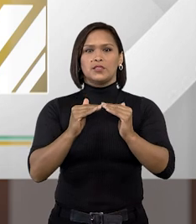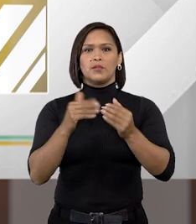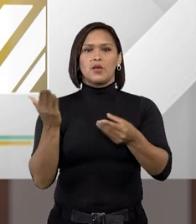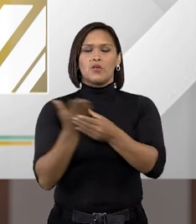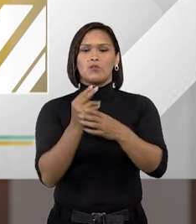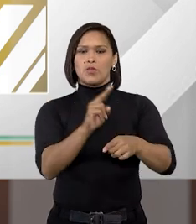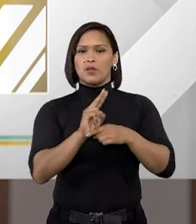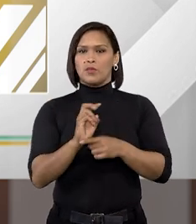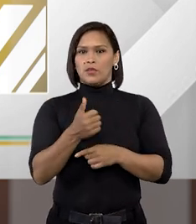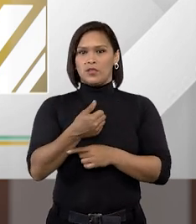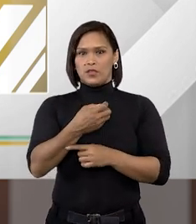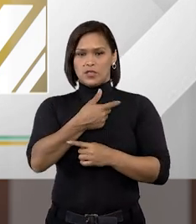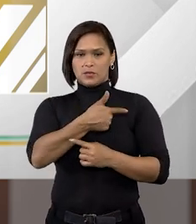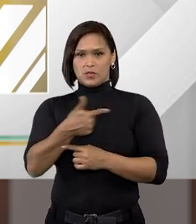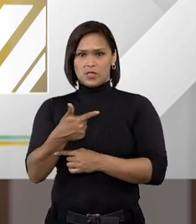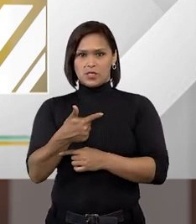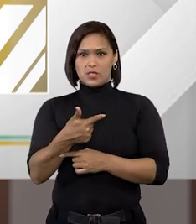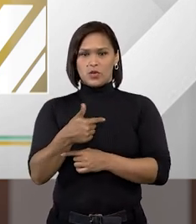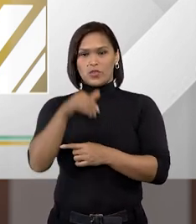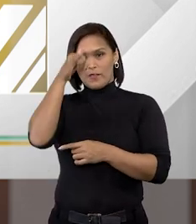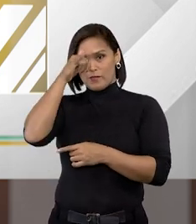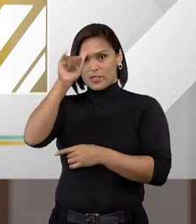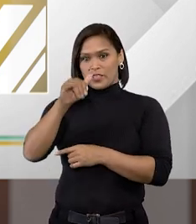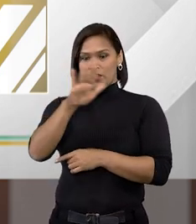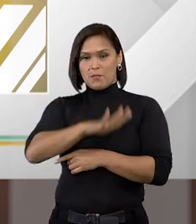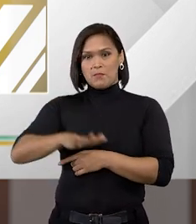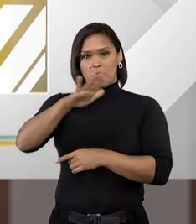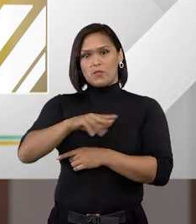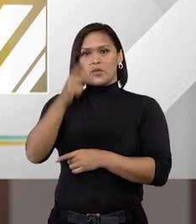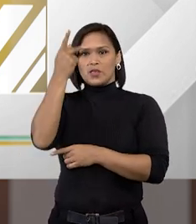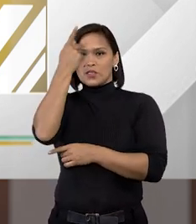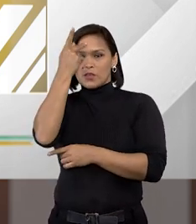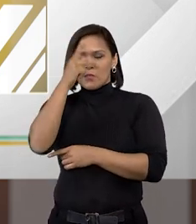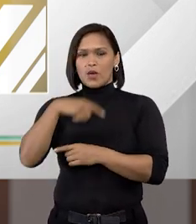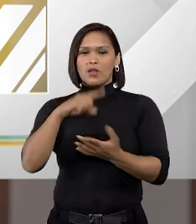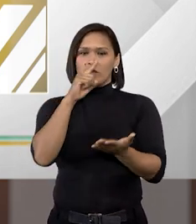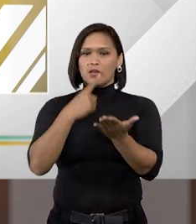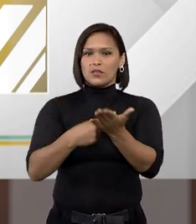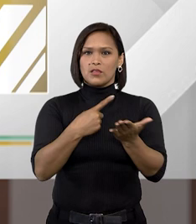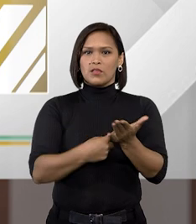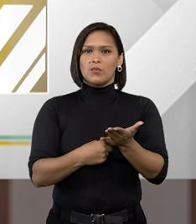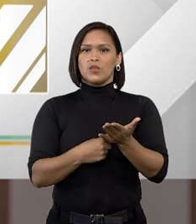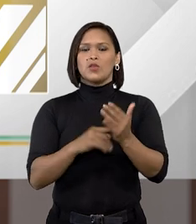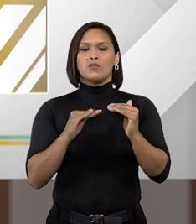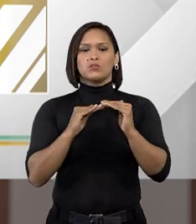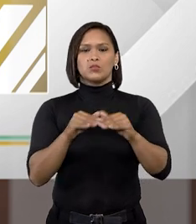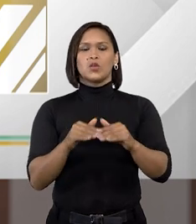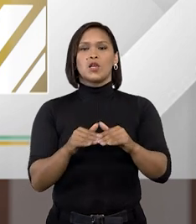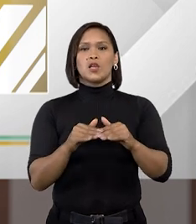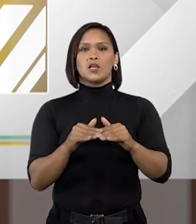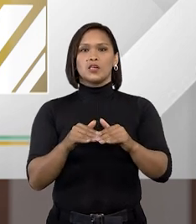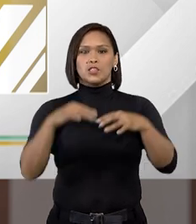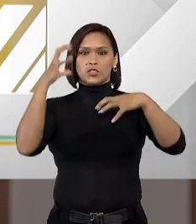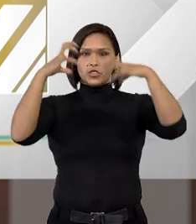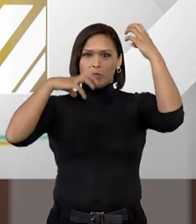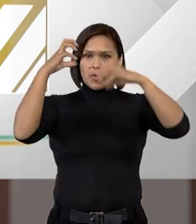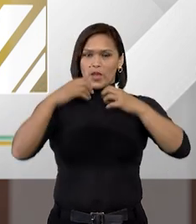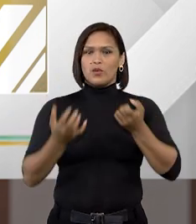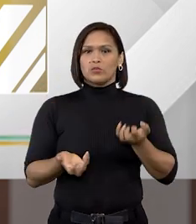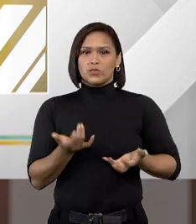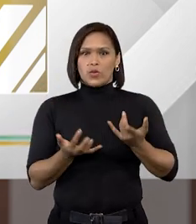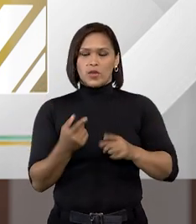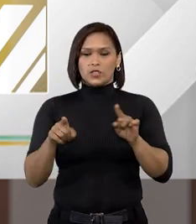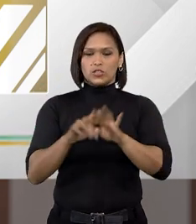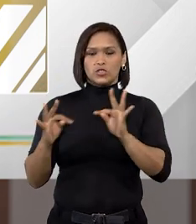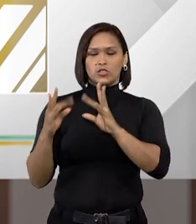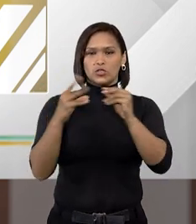uma liminar da 12ª vara de fazenda pública de São Paulo que determinou a disponibilização de banhos aquecidos em